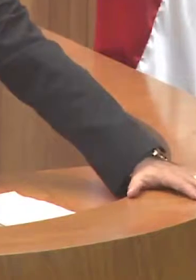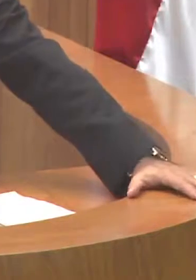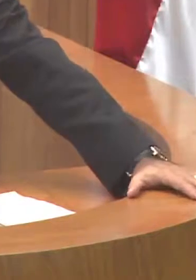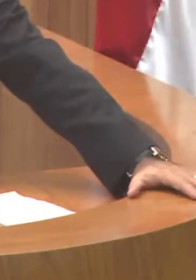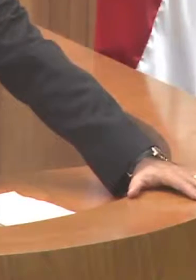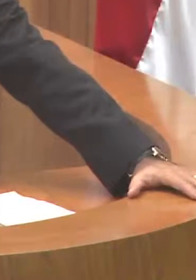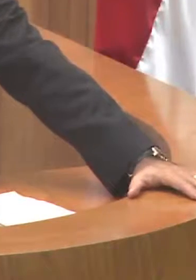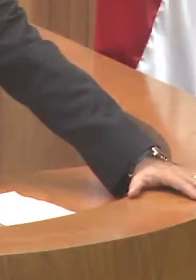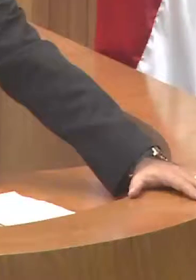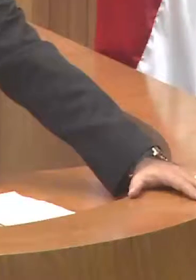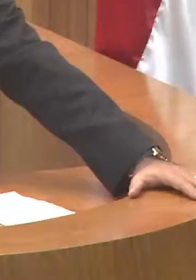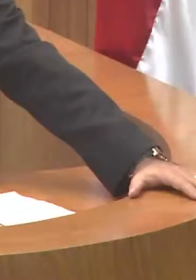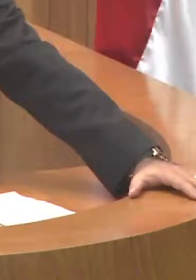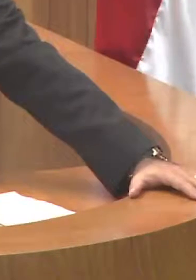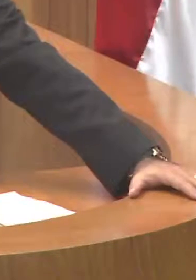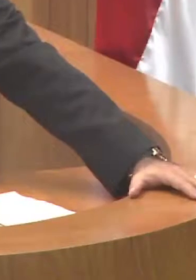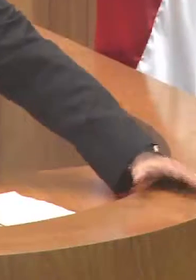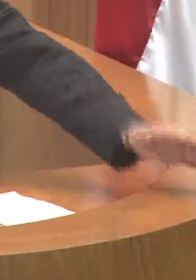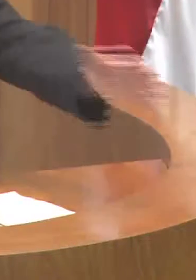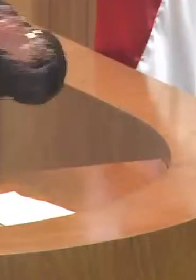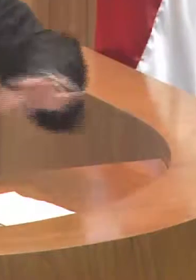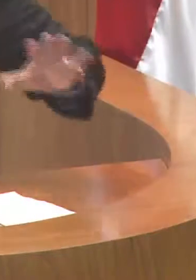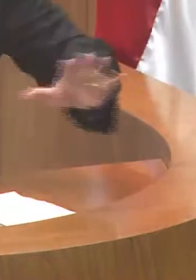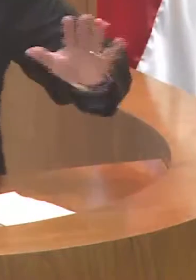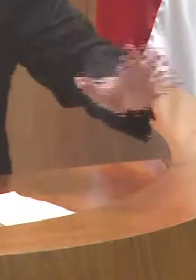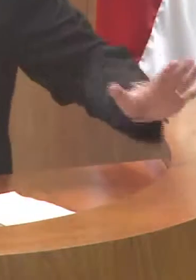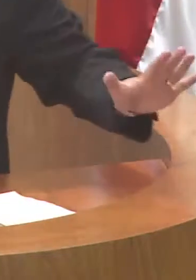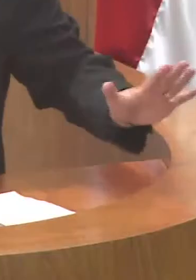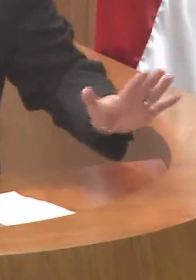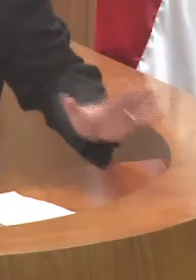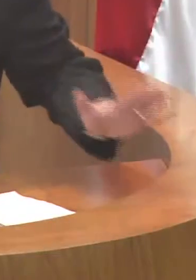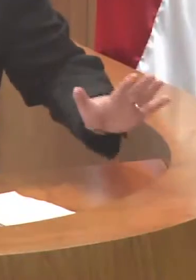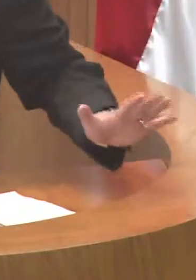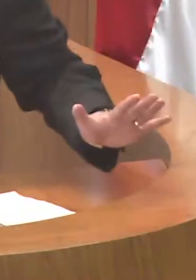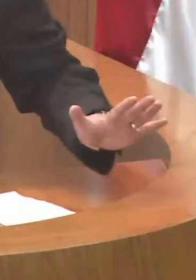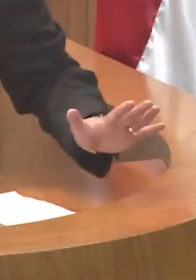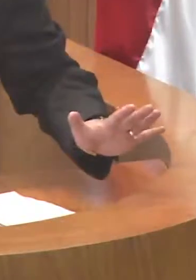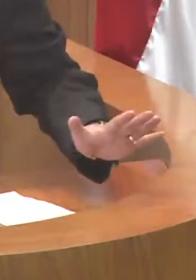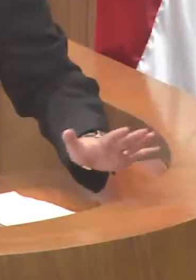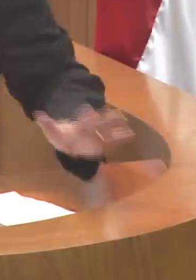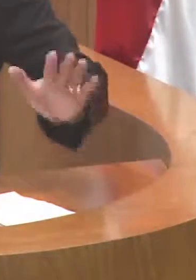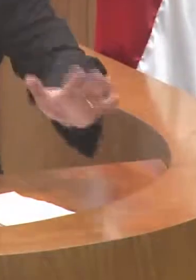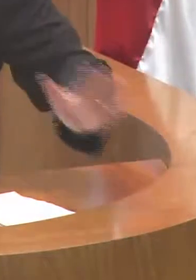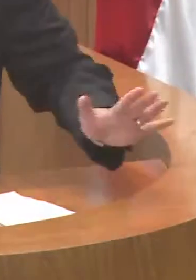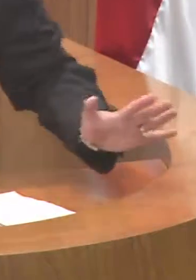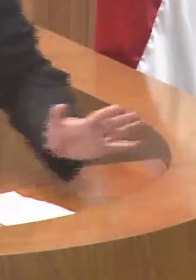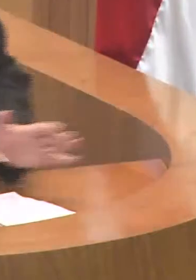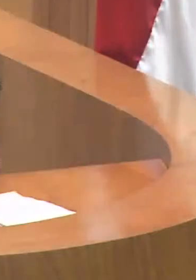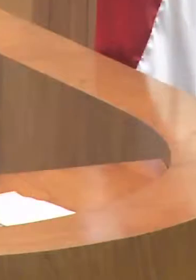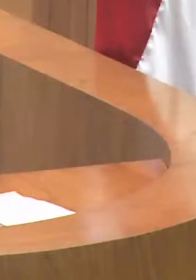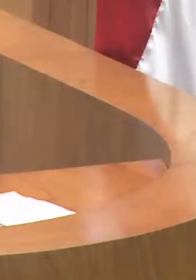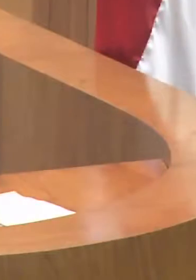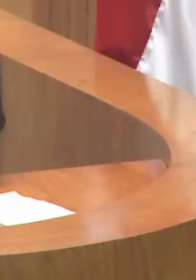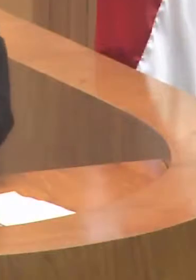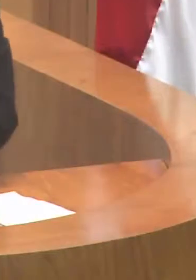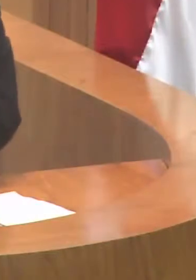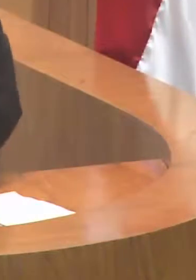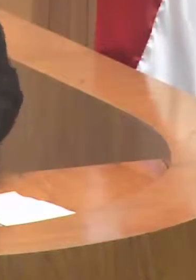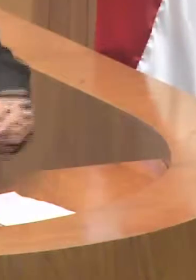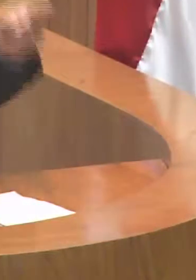Ele que prometeu a PEC 300. Então vamos aproveitar o momento, líder do governo, e vamos logo aprovar a PEC 300.